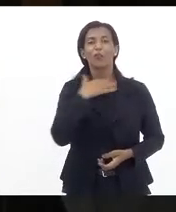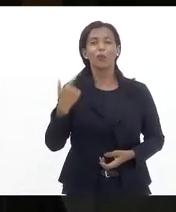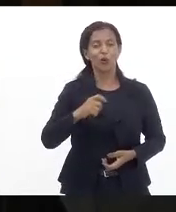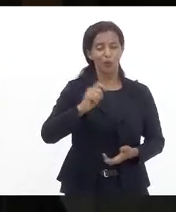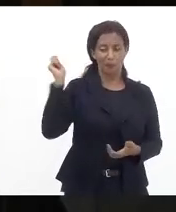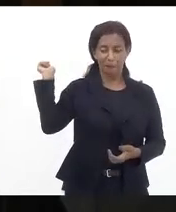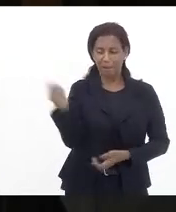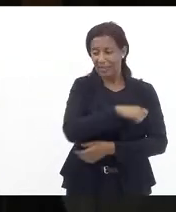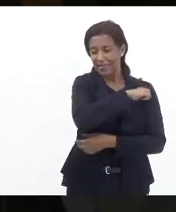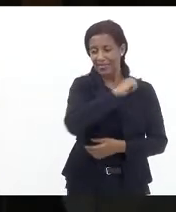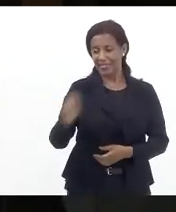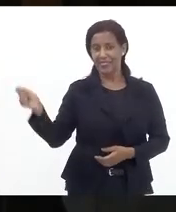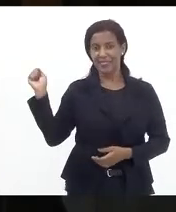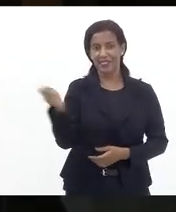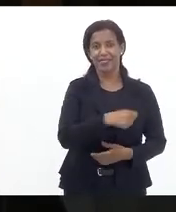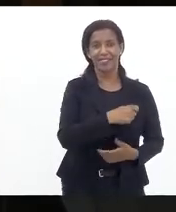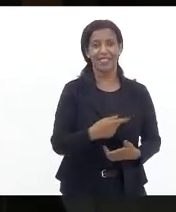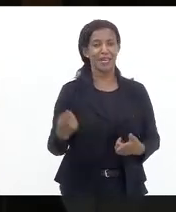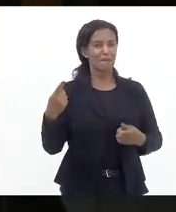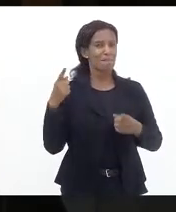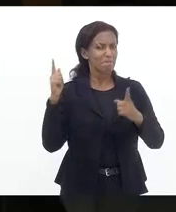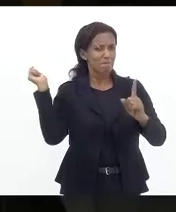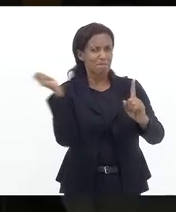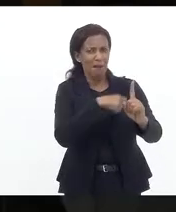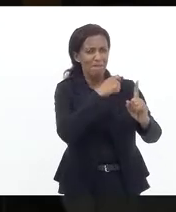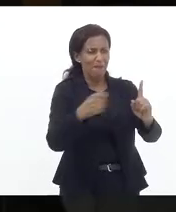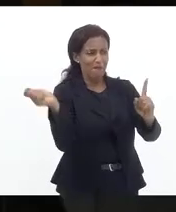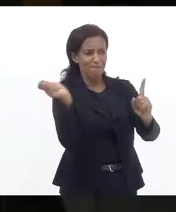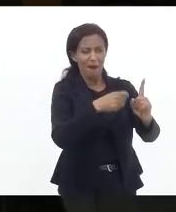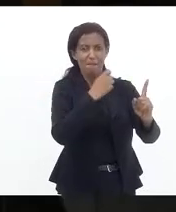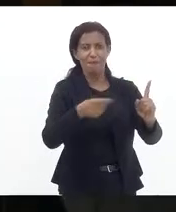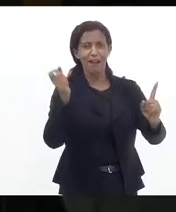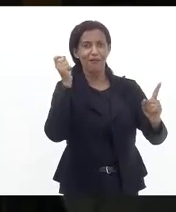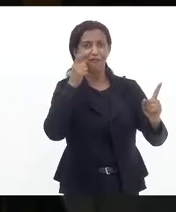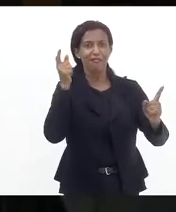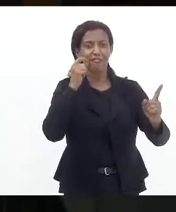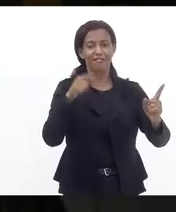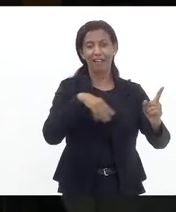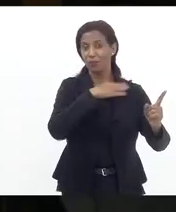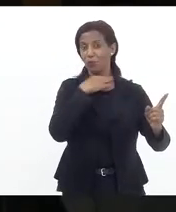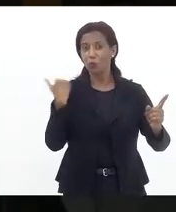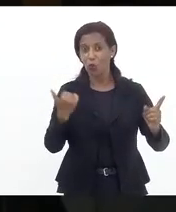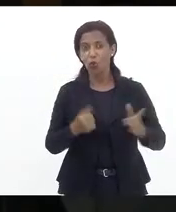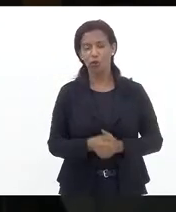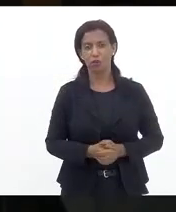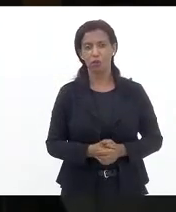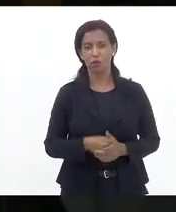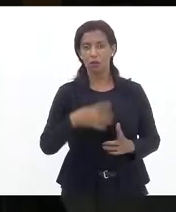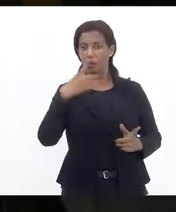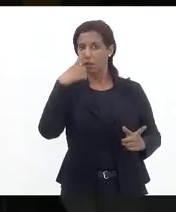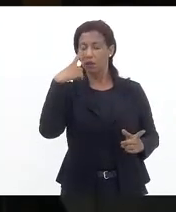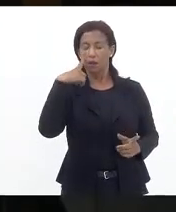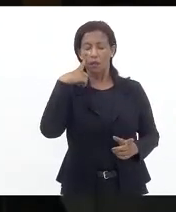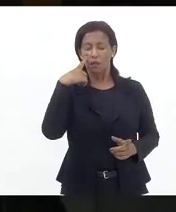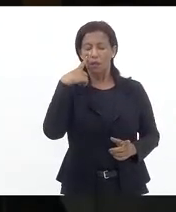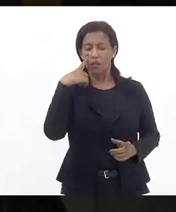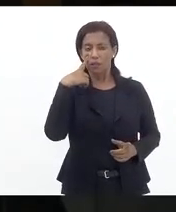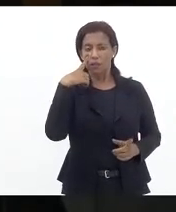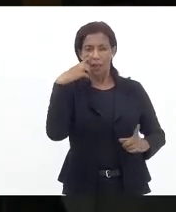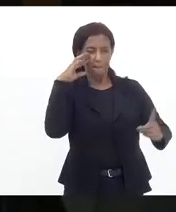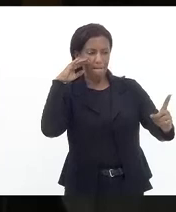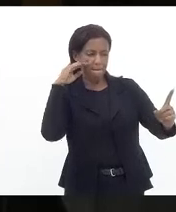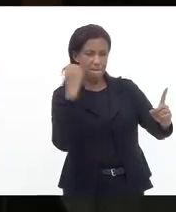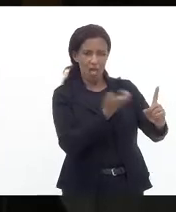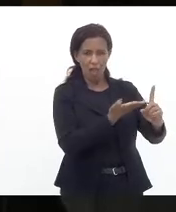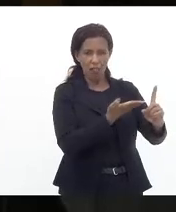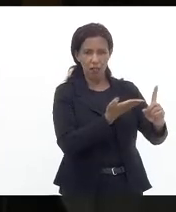ver os membros do Supremo serem espancados com um gato morto essa grosseria essa ameaça